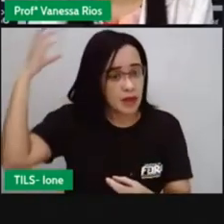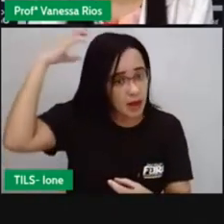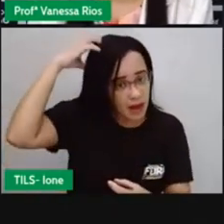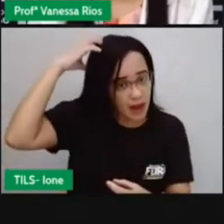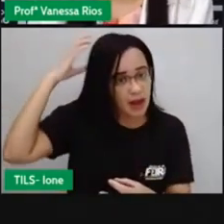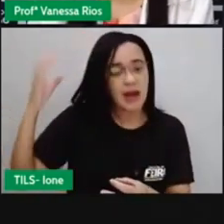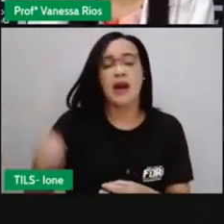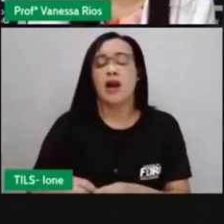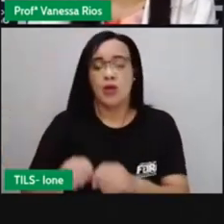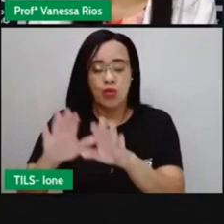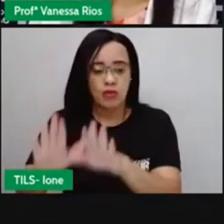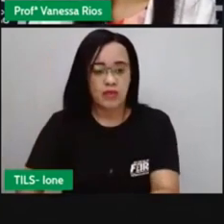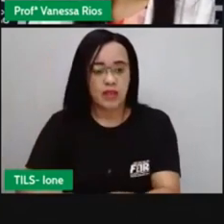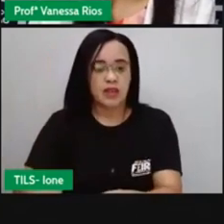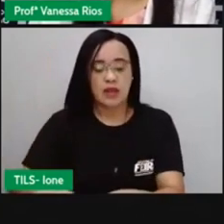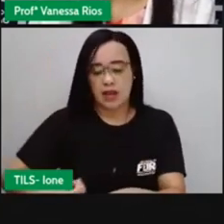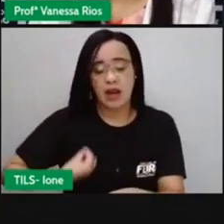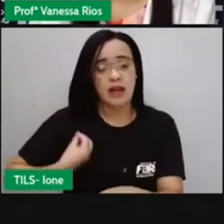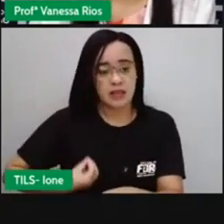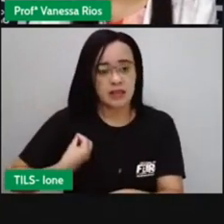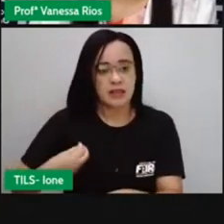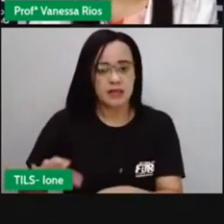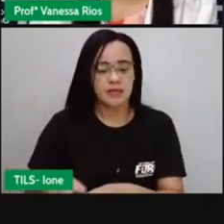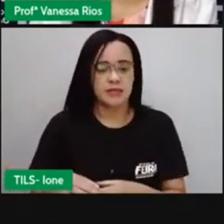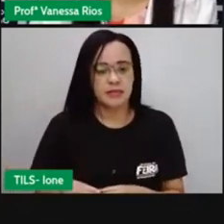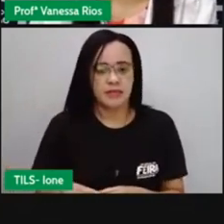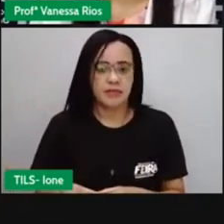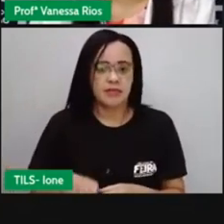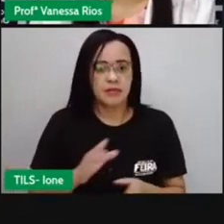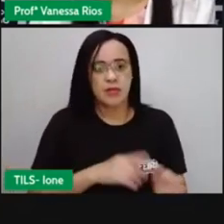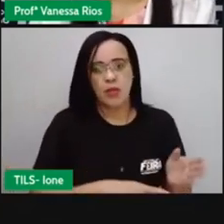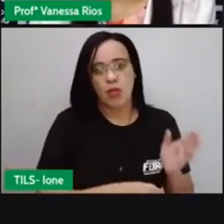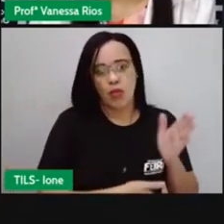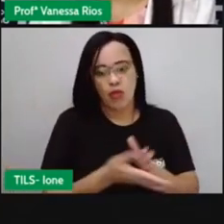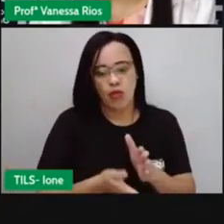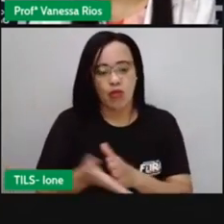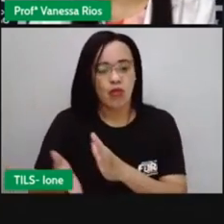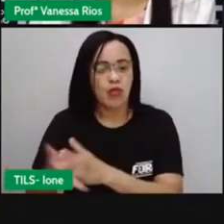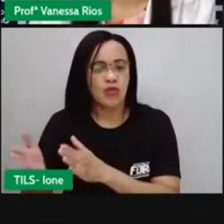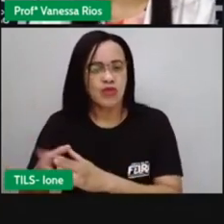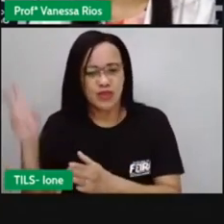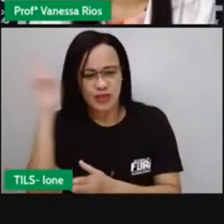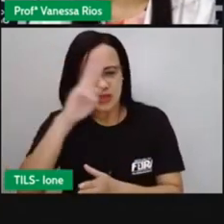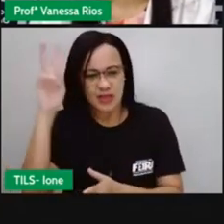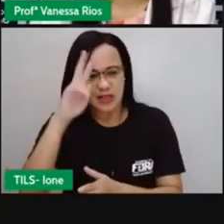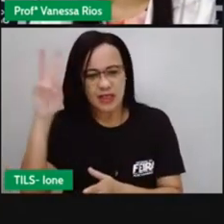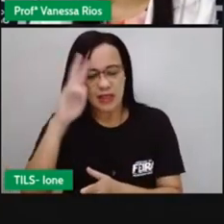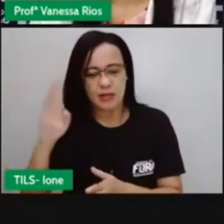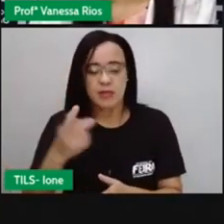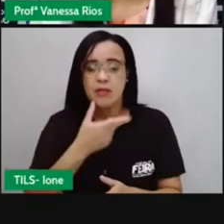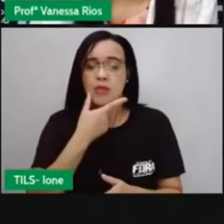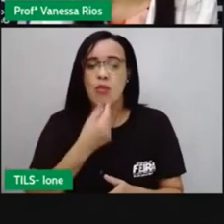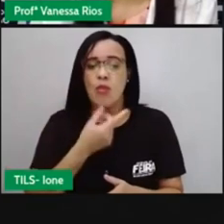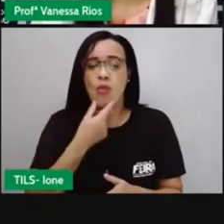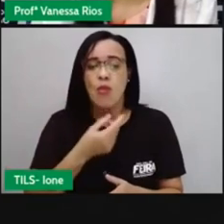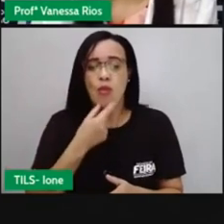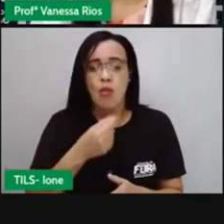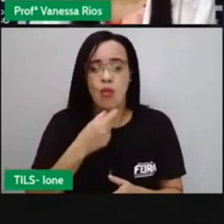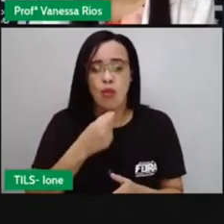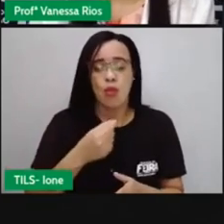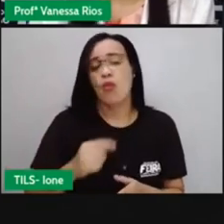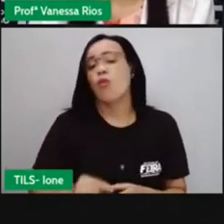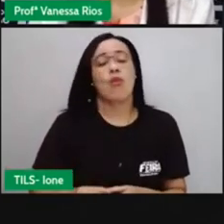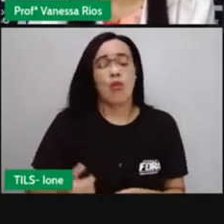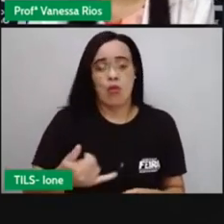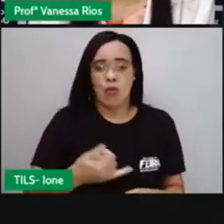regente Dom João. Fugindo aí das tropas, né? De Napoleão Bonaparte, o imperador